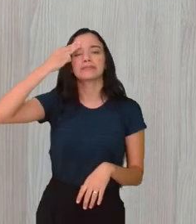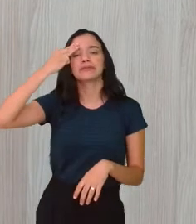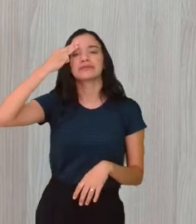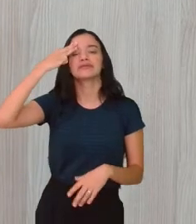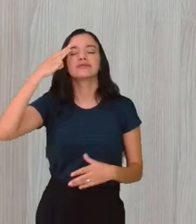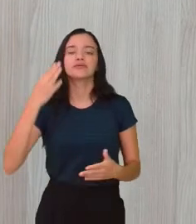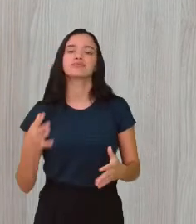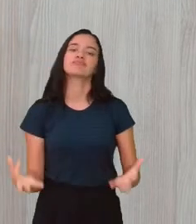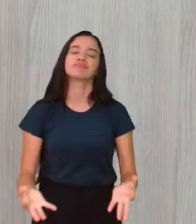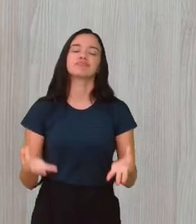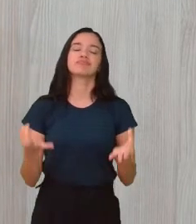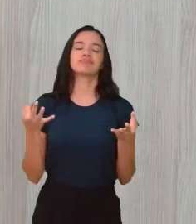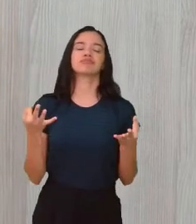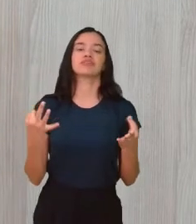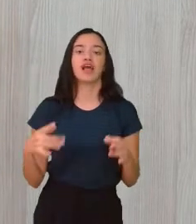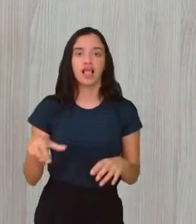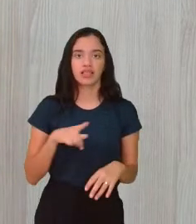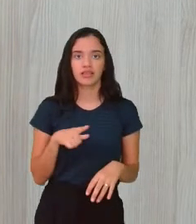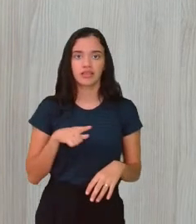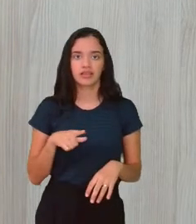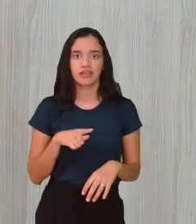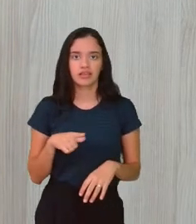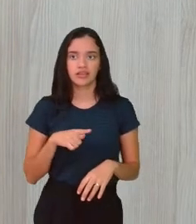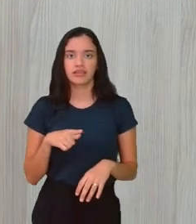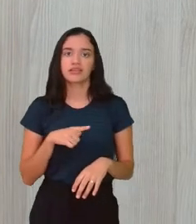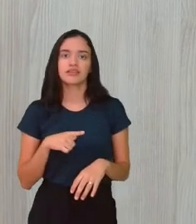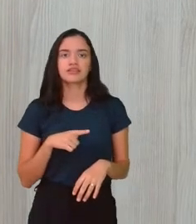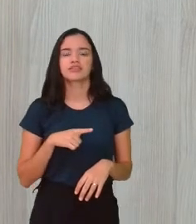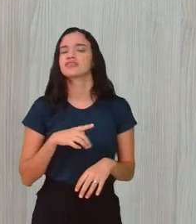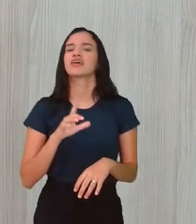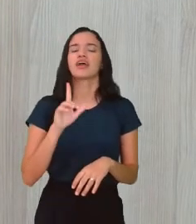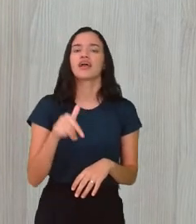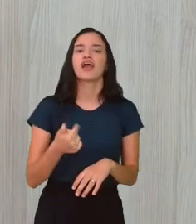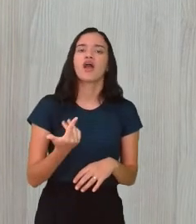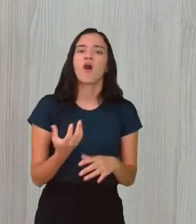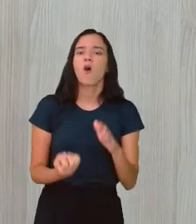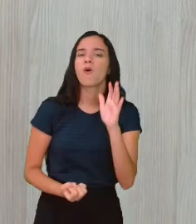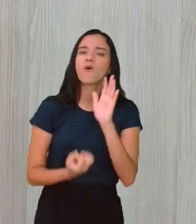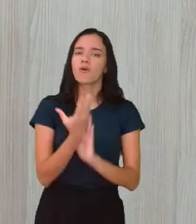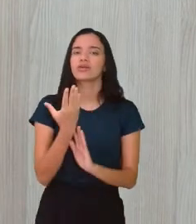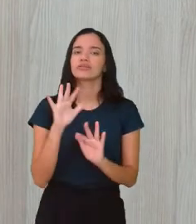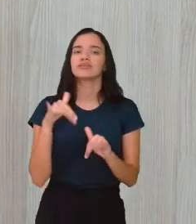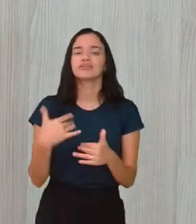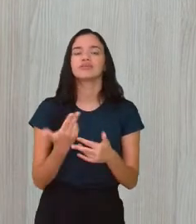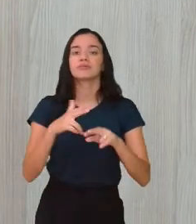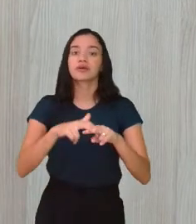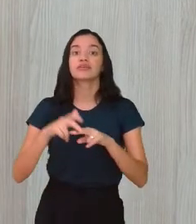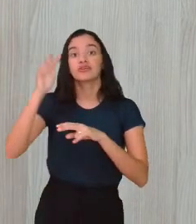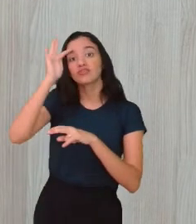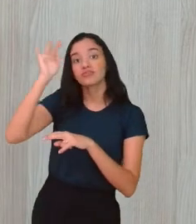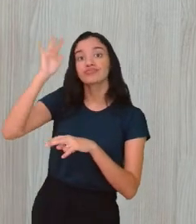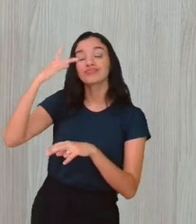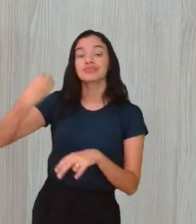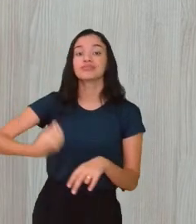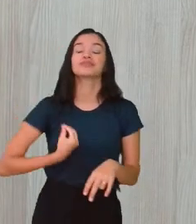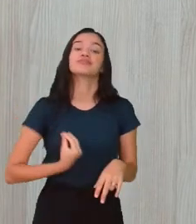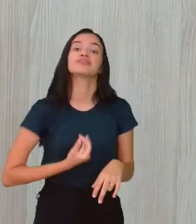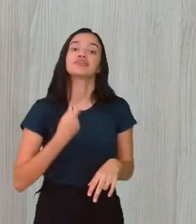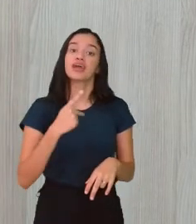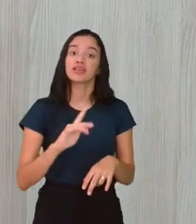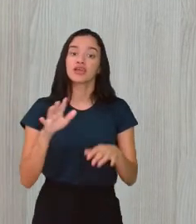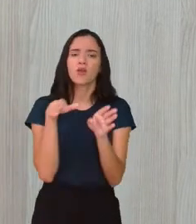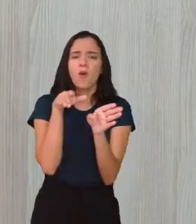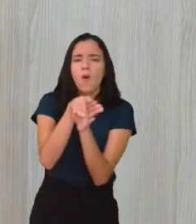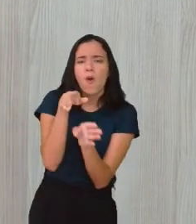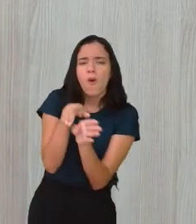equilíbrio. Então, eles têm muito essa coisa, essa origem por conta da filosofia de vida deles, né? Oriental,